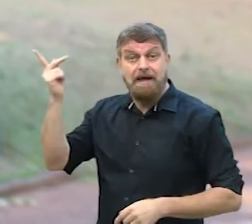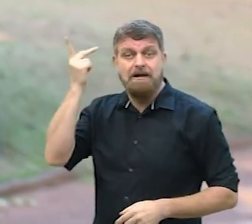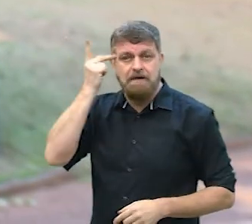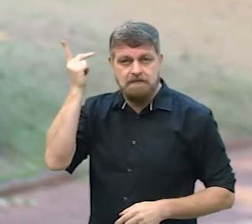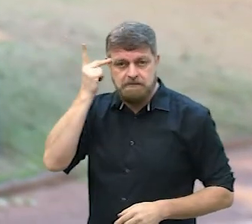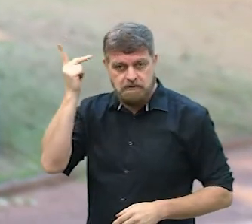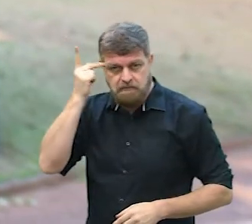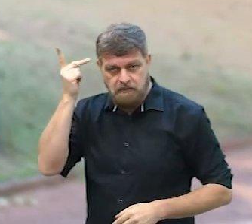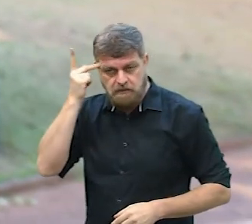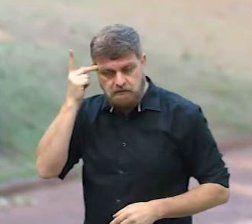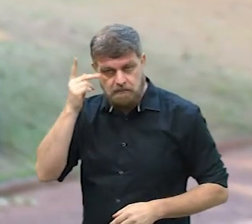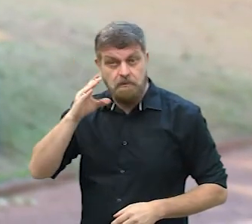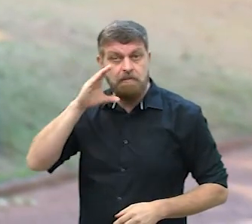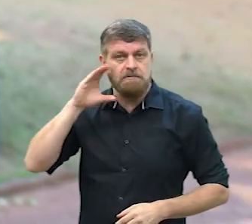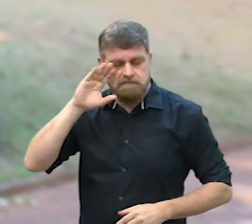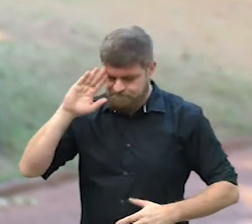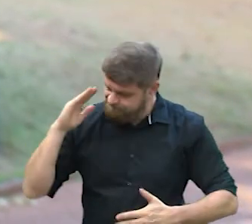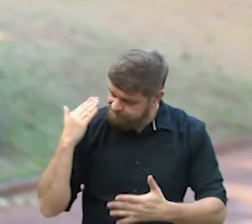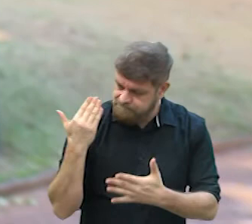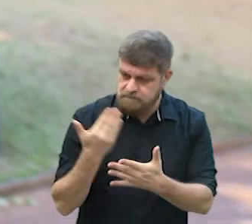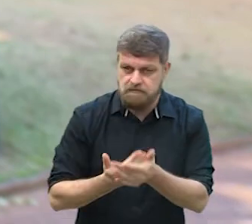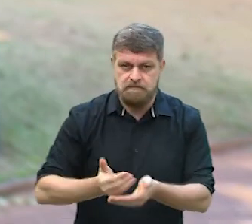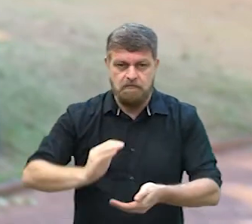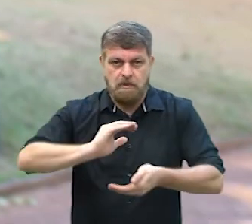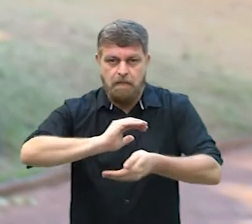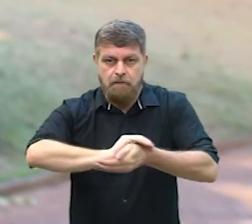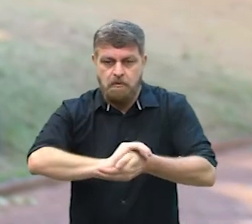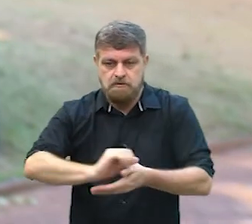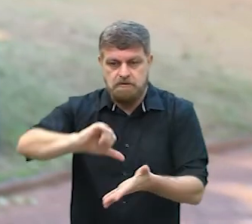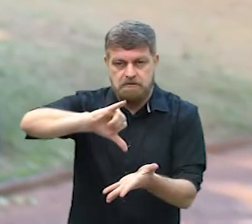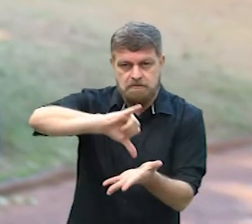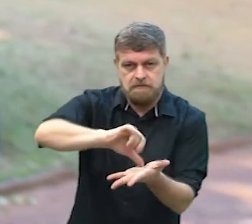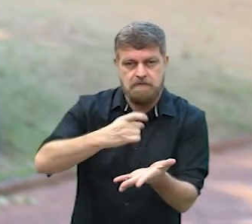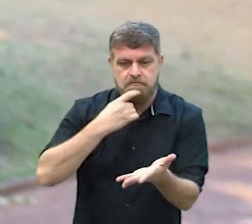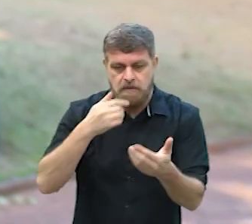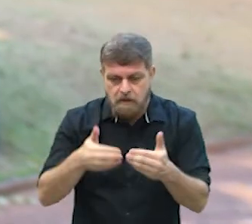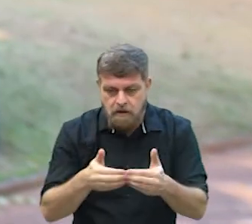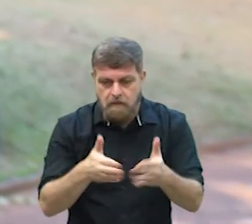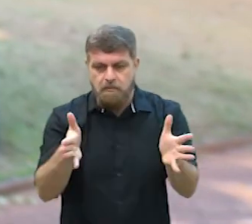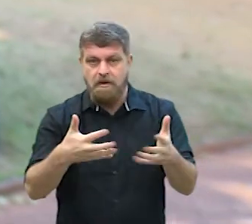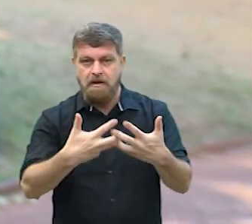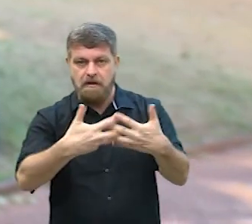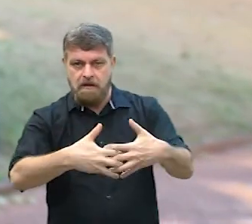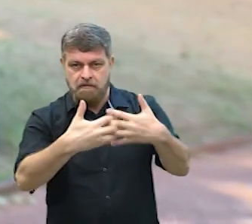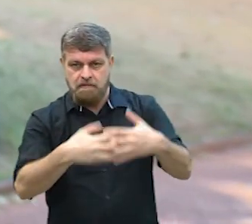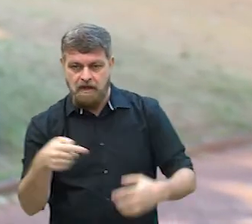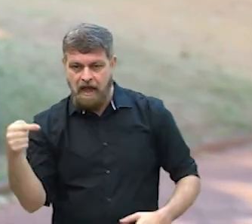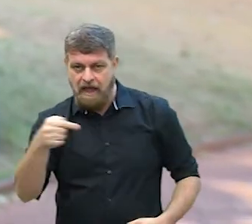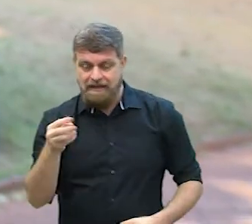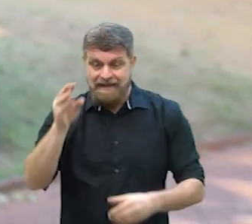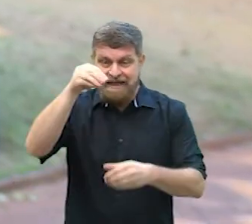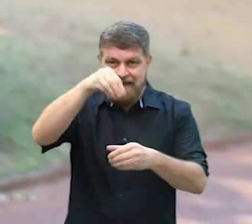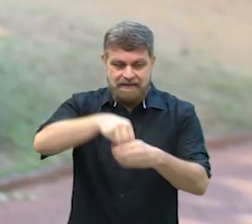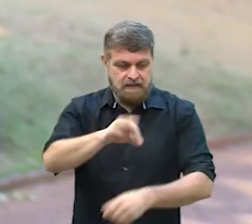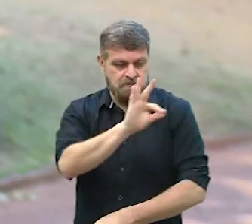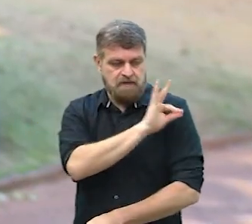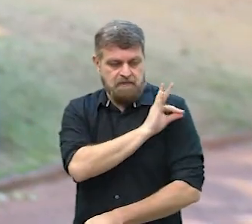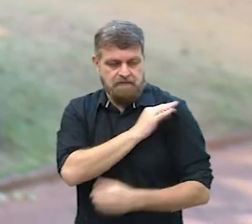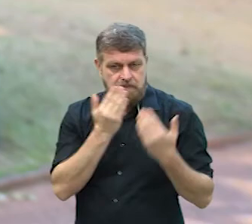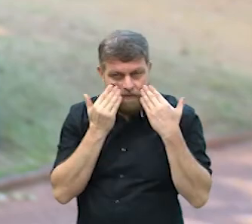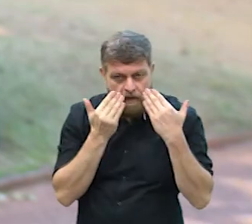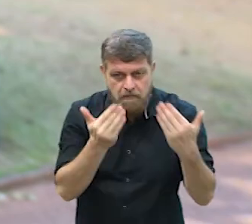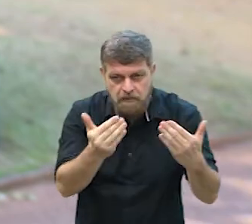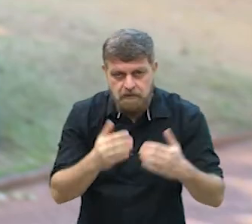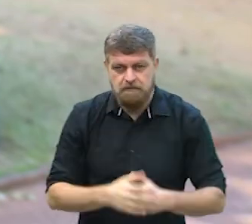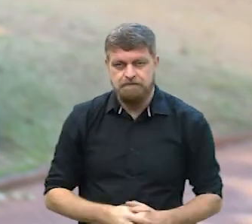no Palácio dos Bandeirantes, ele está mais confiante de que esse posto do Poupa Tempo possa ser reaberto, dessa vez, aqui dentro